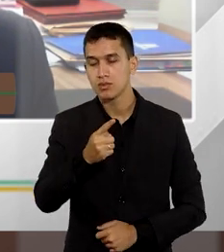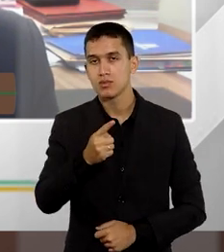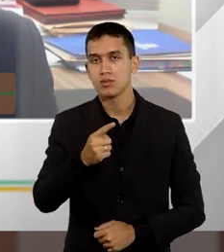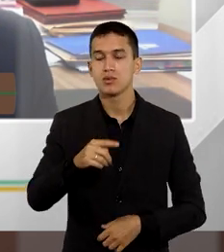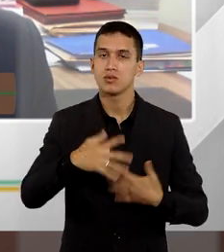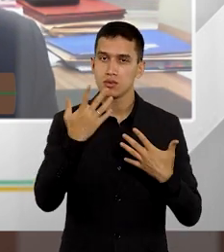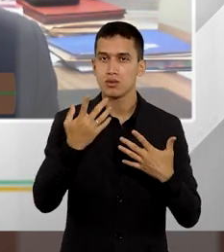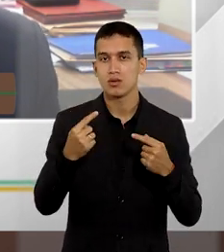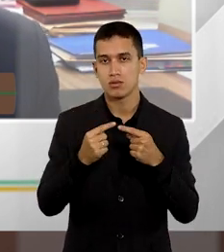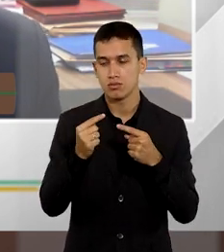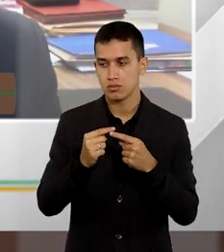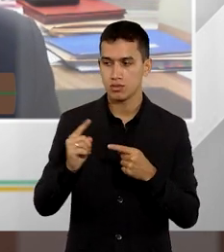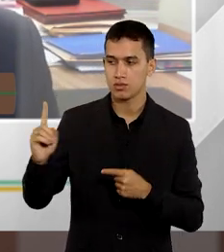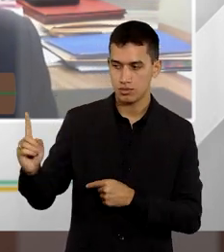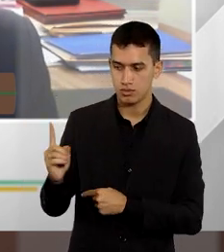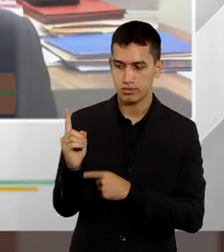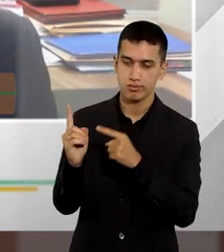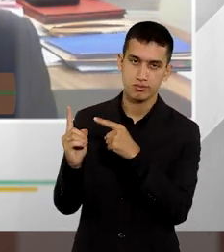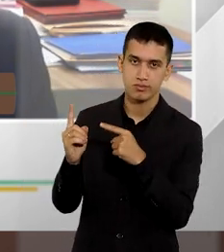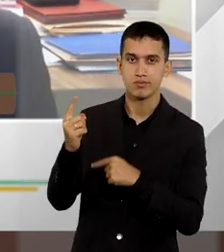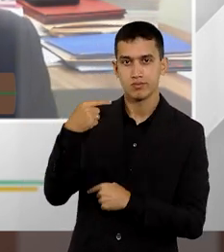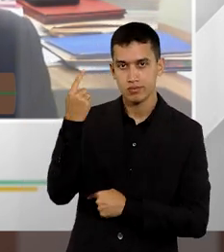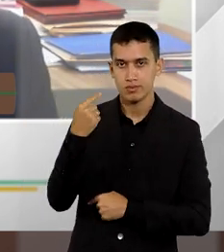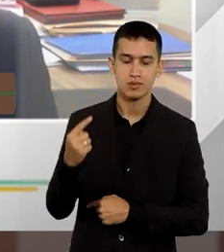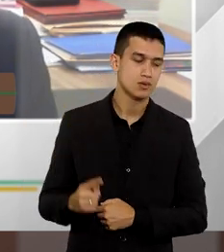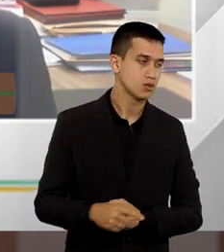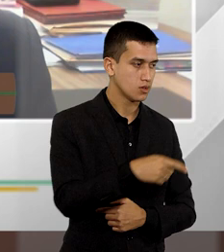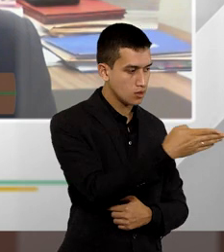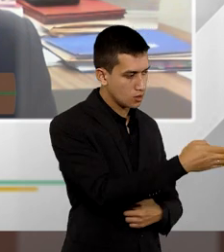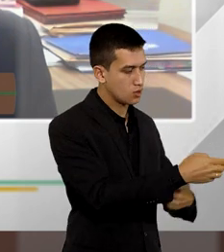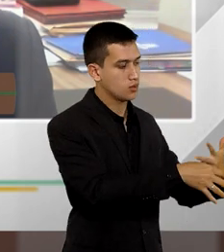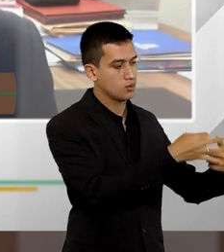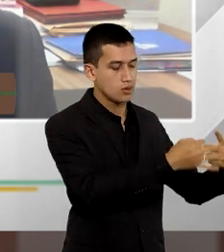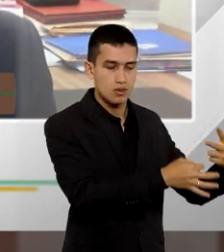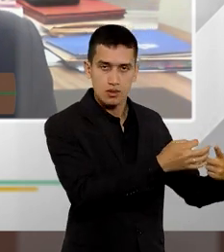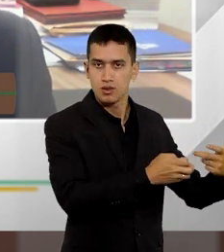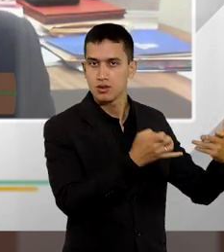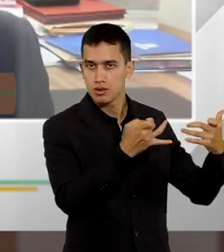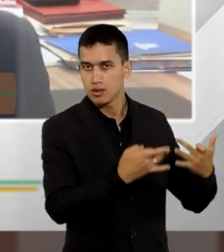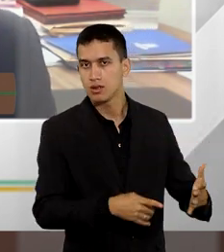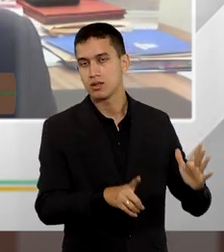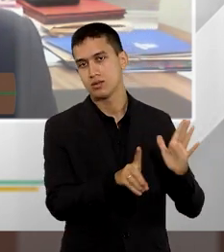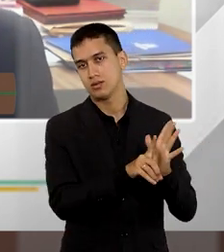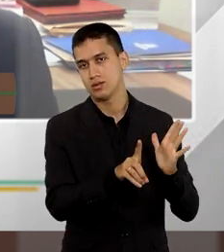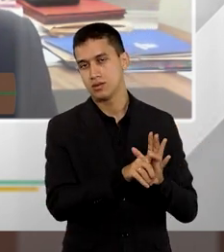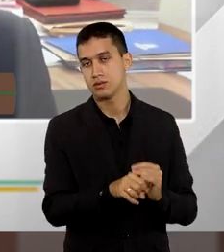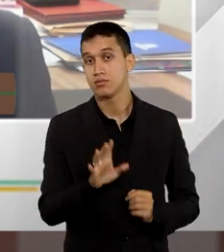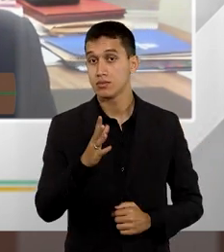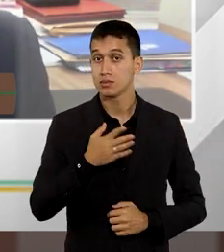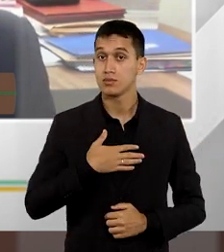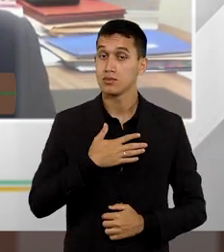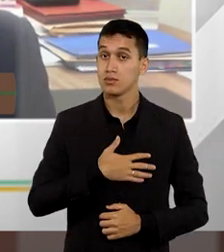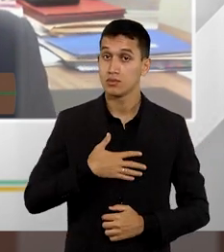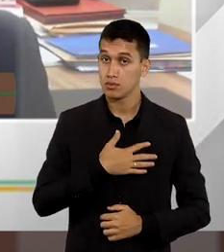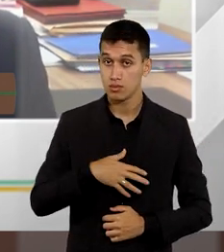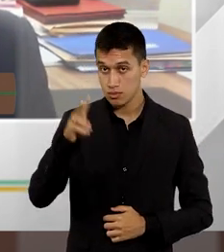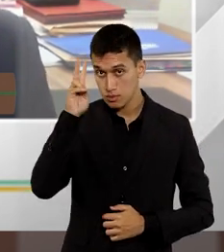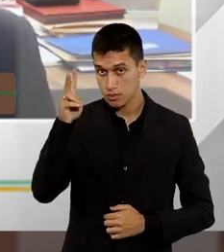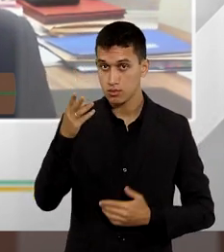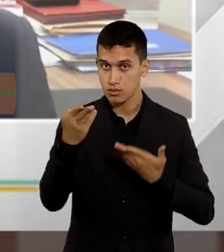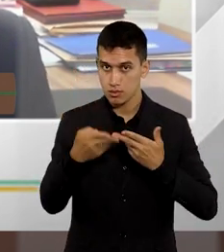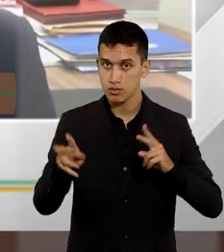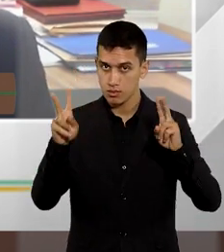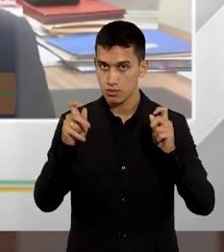Então, cabe aí ao advogado recorrer ao judiciário para ter seu direito aí garantido e assegurado. Mas gostaria de, sobre esse tema,